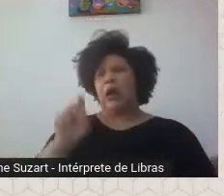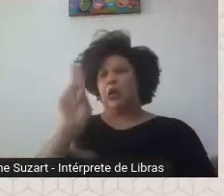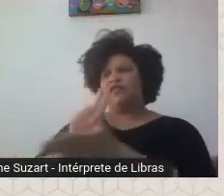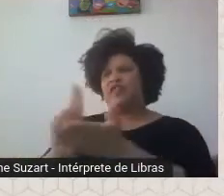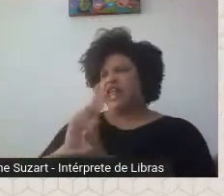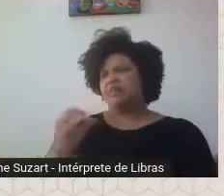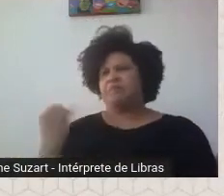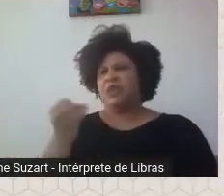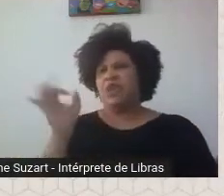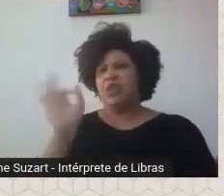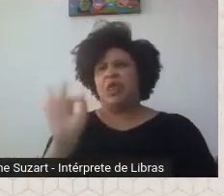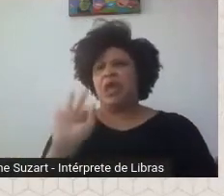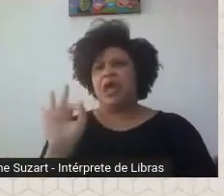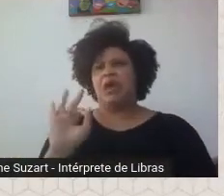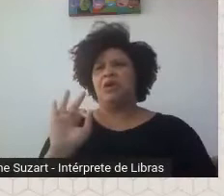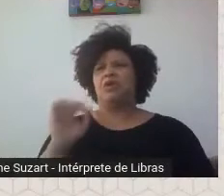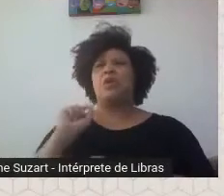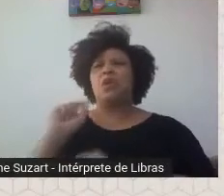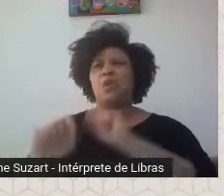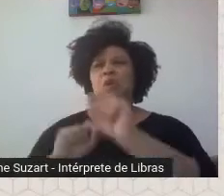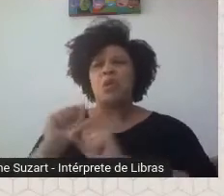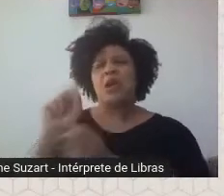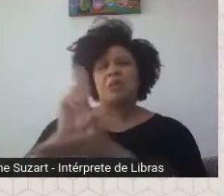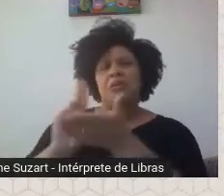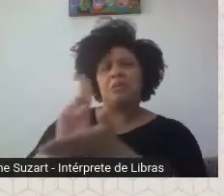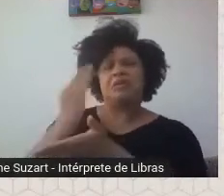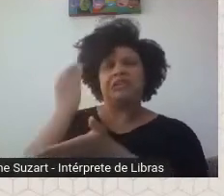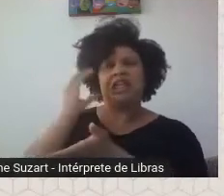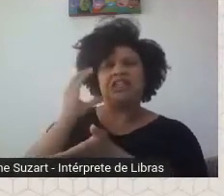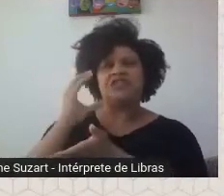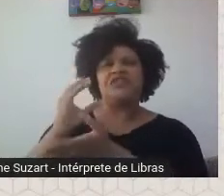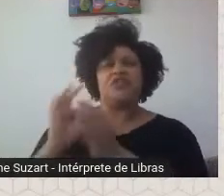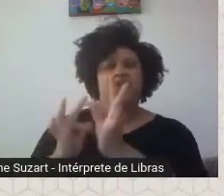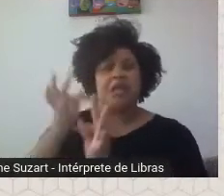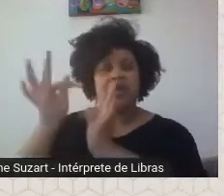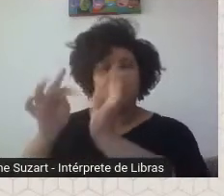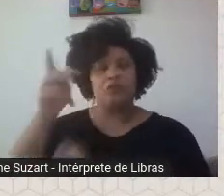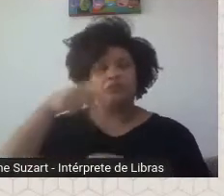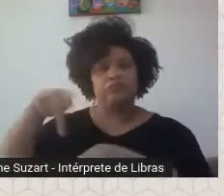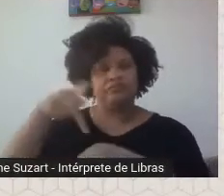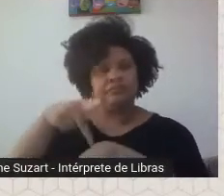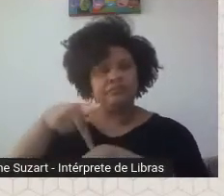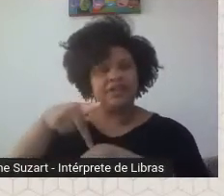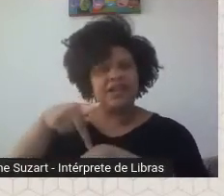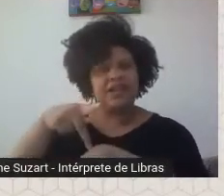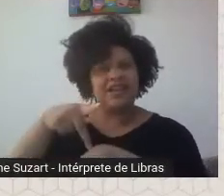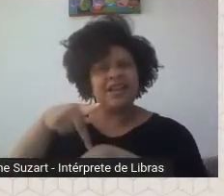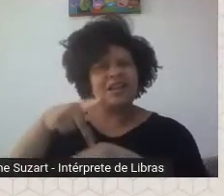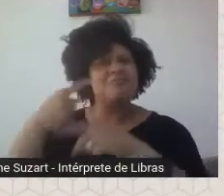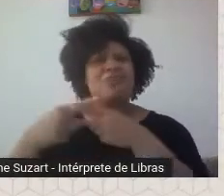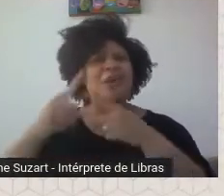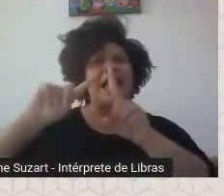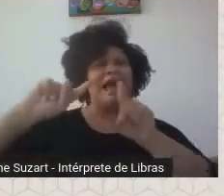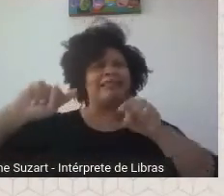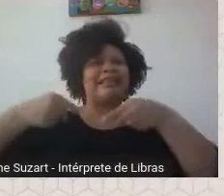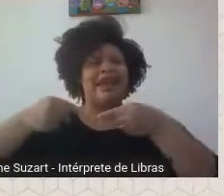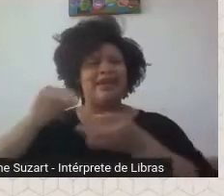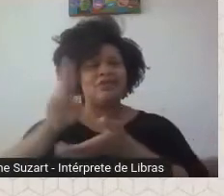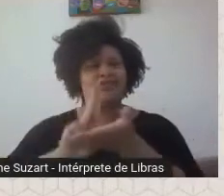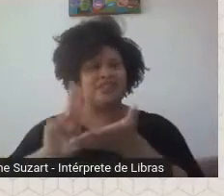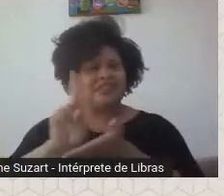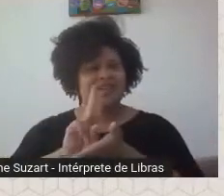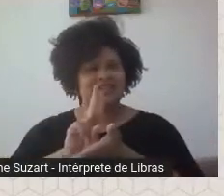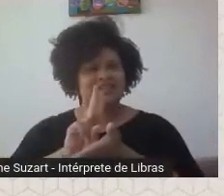desenvolvimento científico e tecnológico do país. Por que, ao invés de atacar o vírus, eles atacam a universidade? O que mudou na